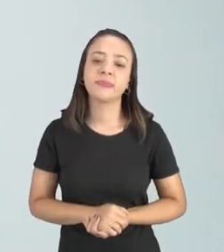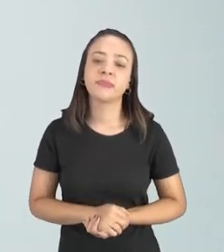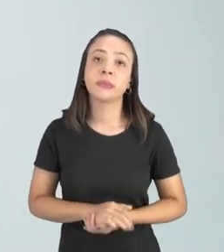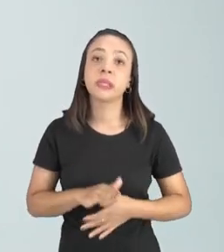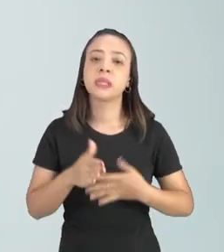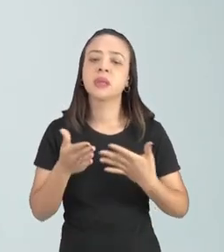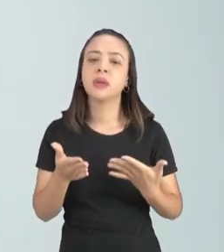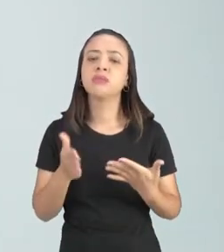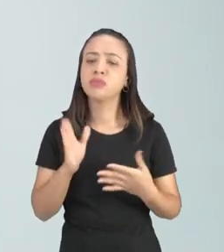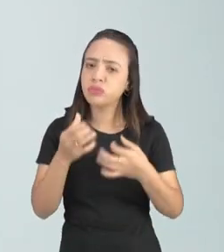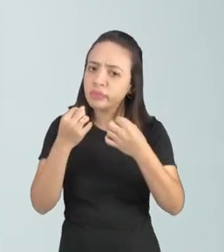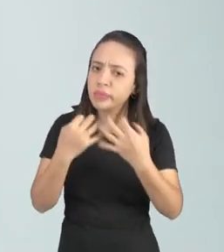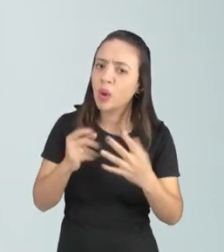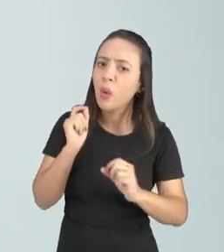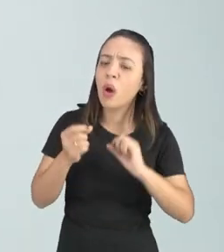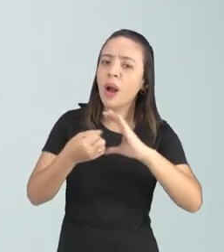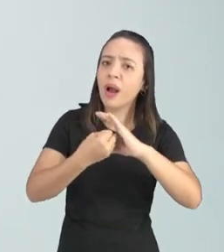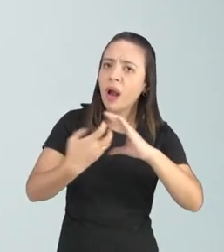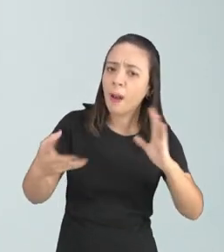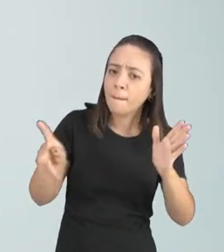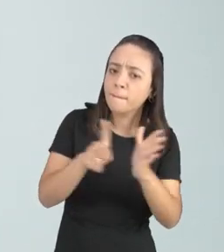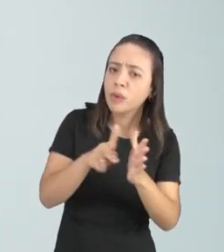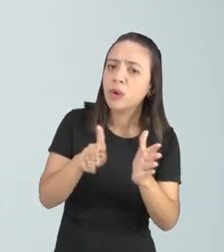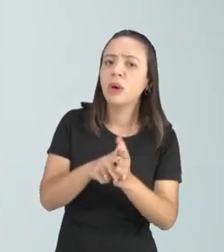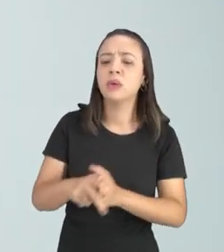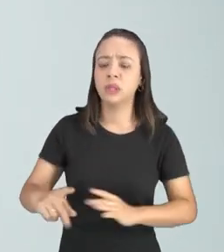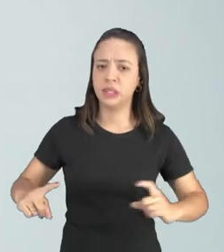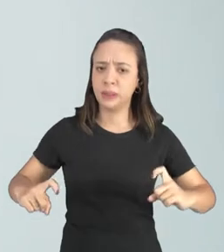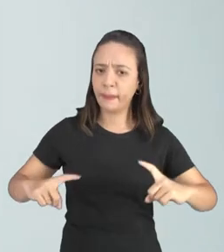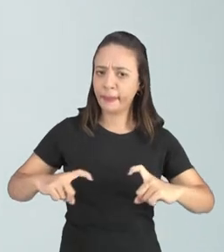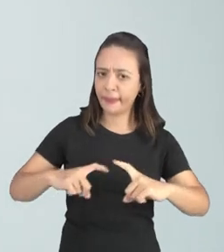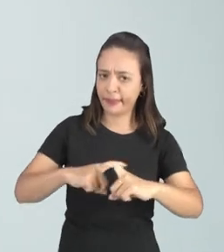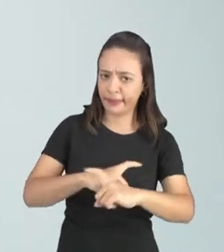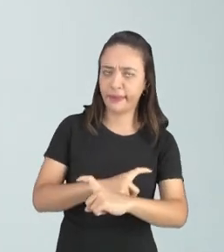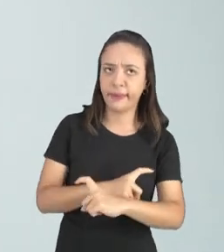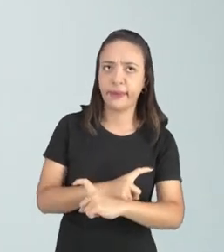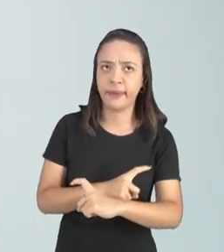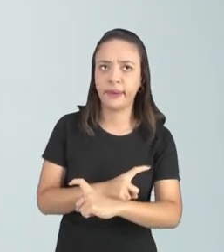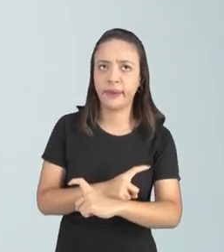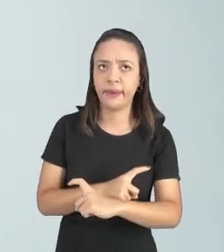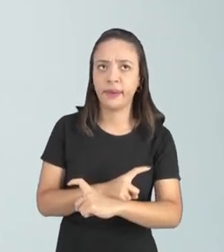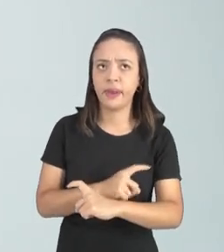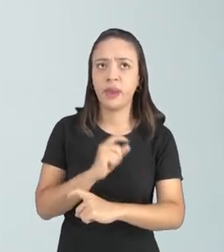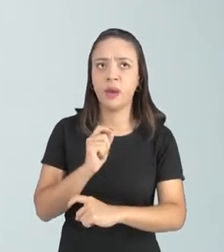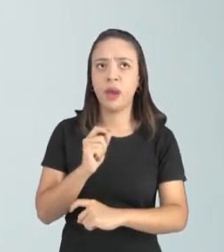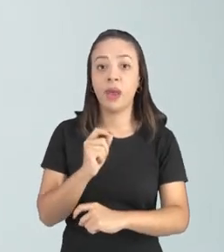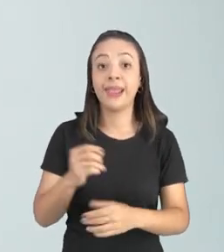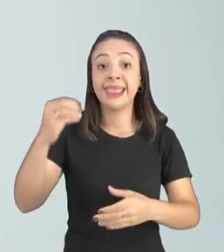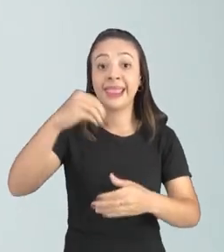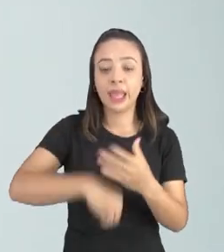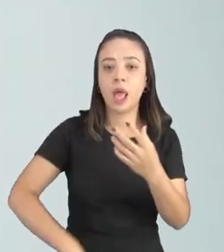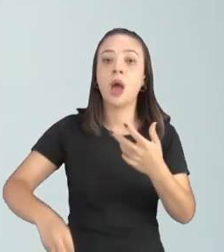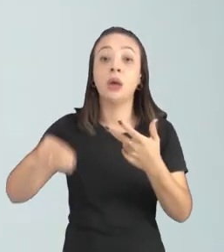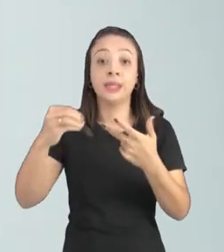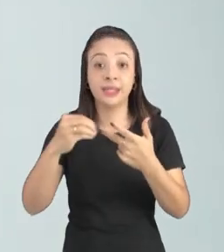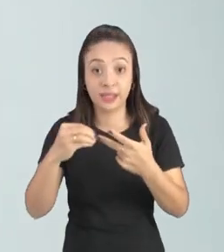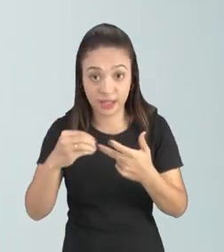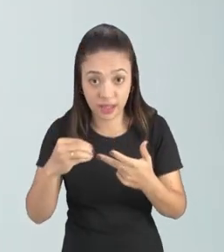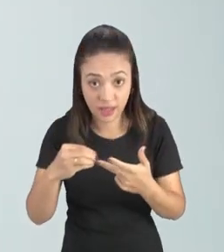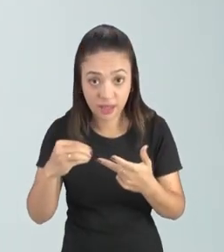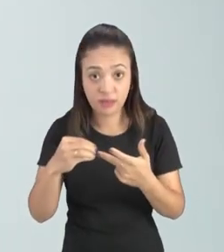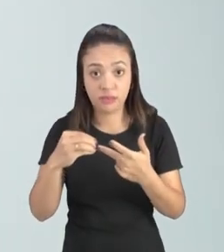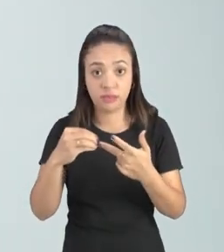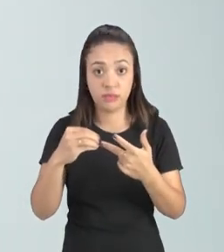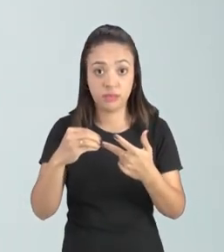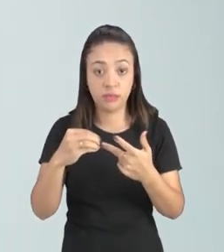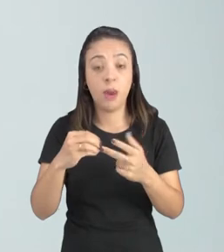nós temos falar características sobre dessa bactéria essa bactéria é um parasita intracelular mas isso não quer dizer que ele